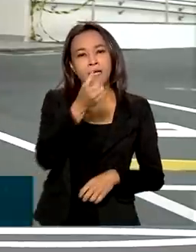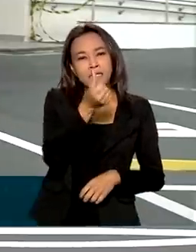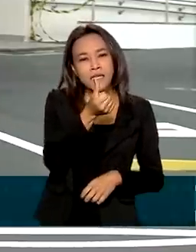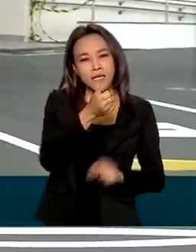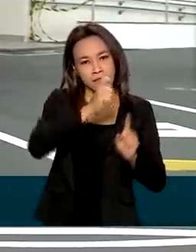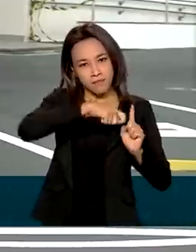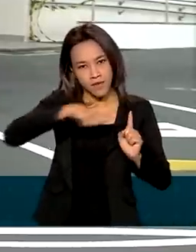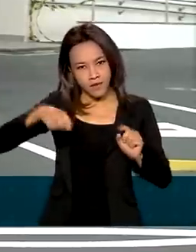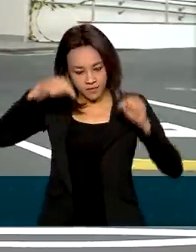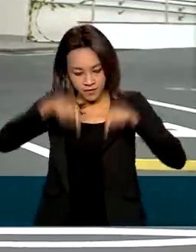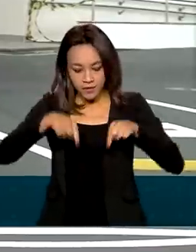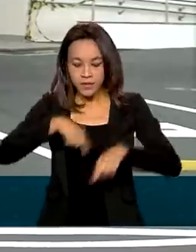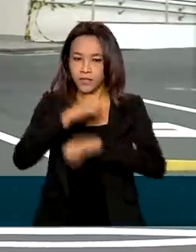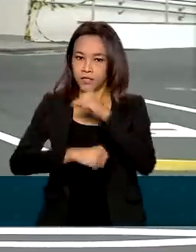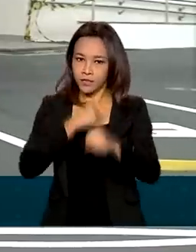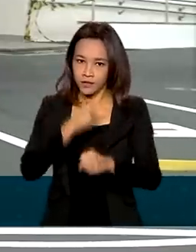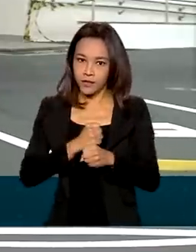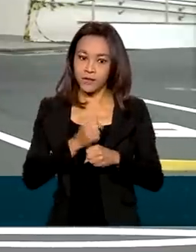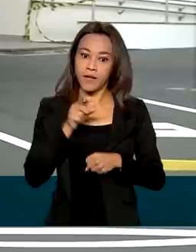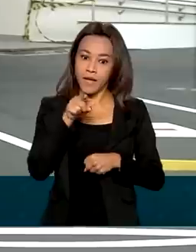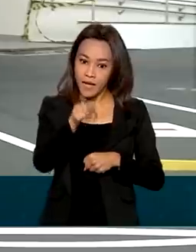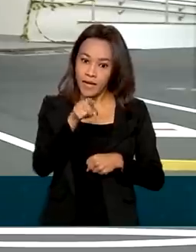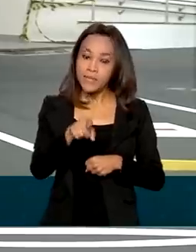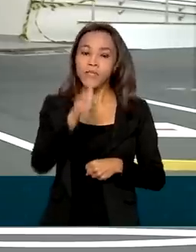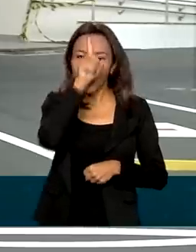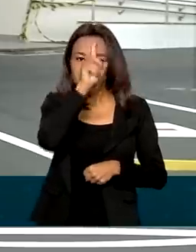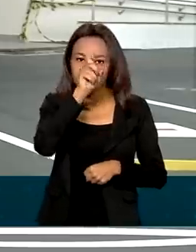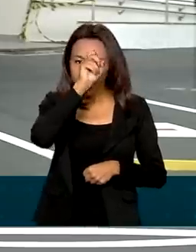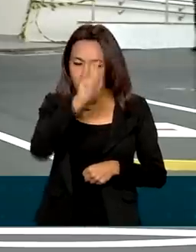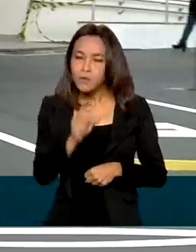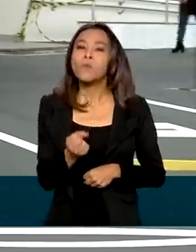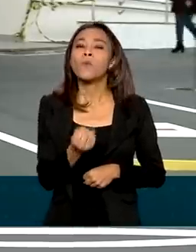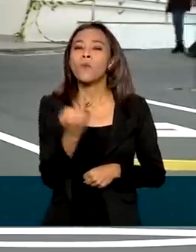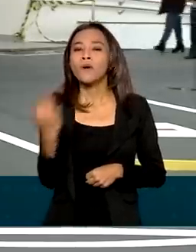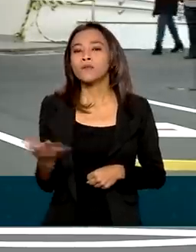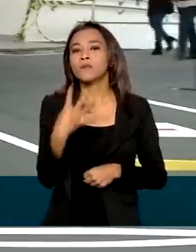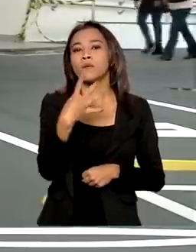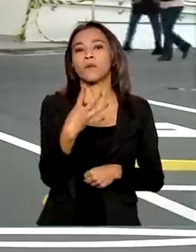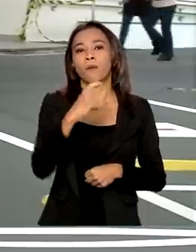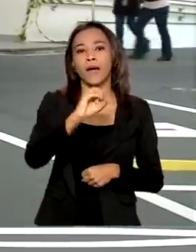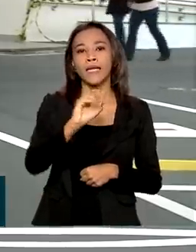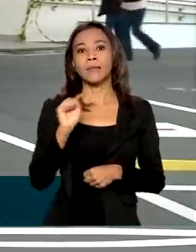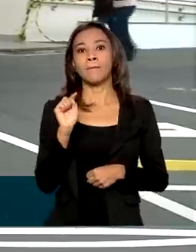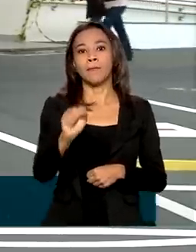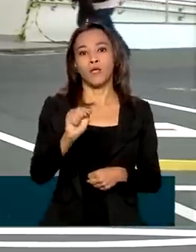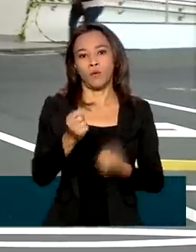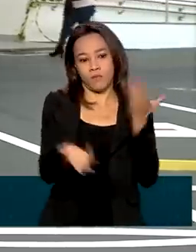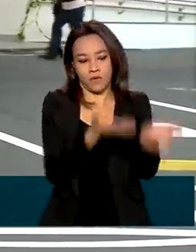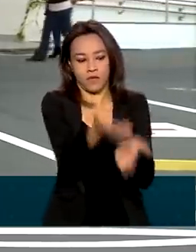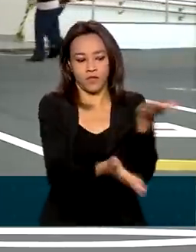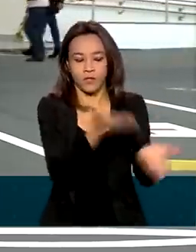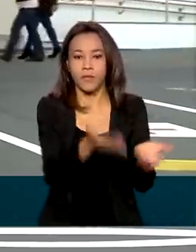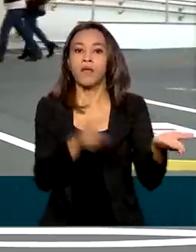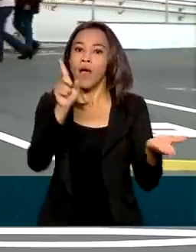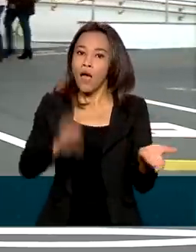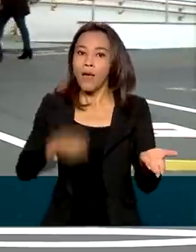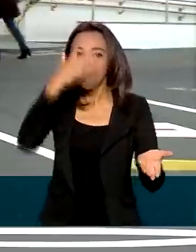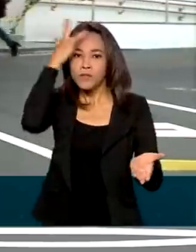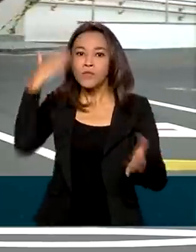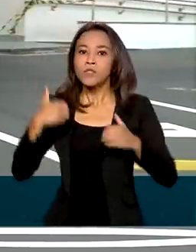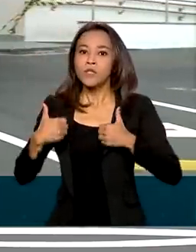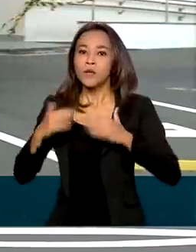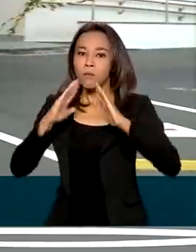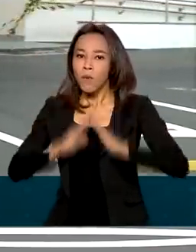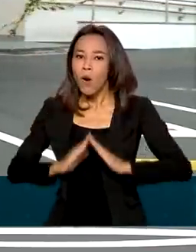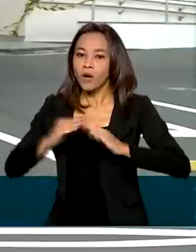meses deste ano, o hospital realizou quase 40 mil atendimentos. São pacientes aqui do Oeste Paulista